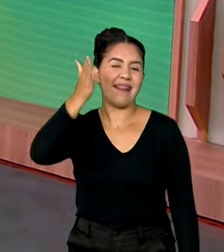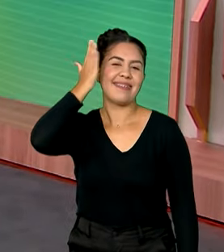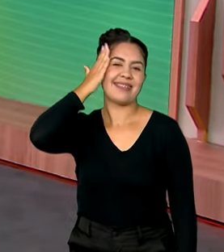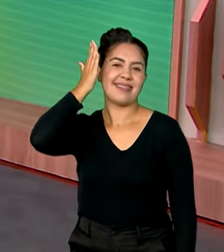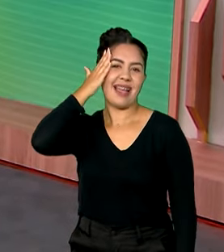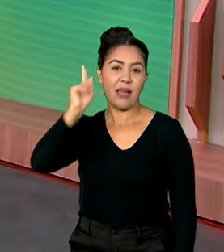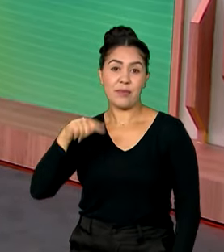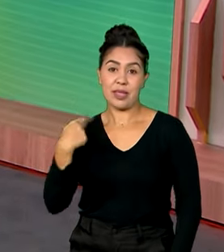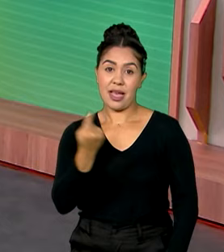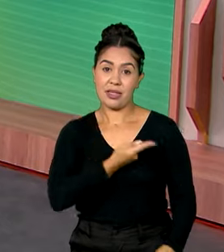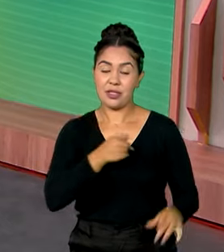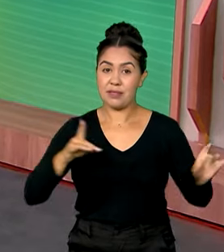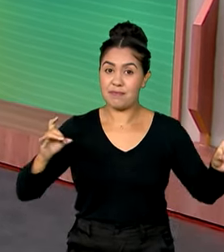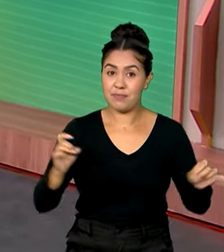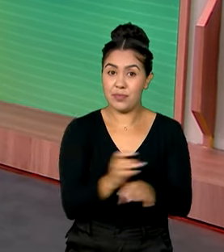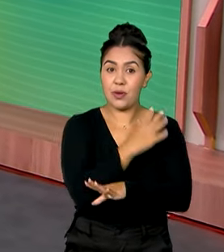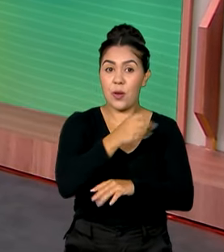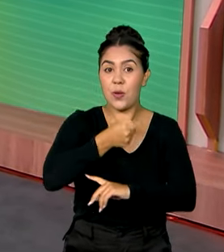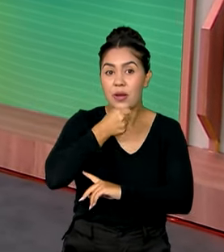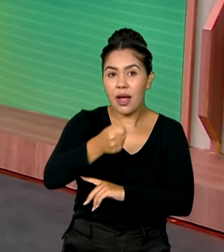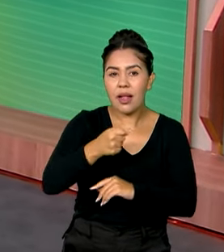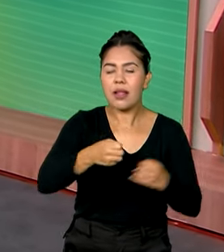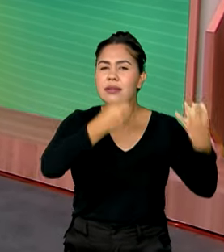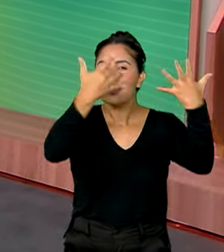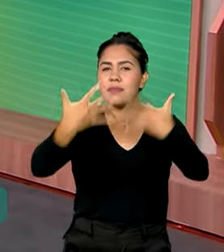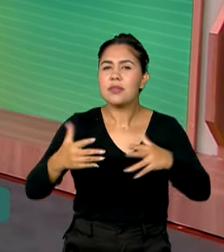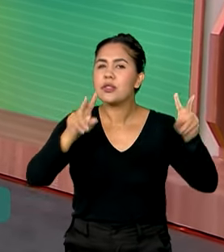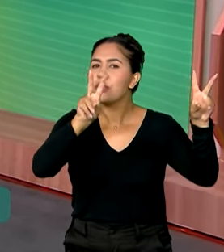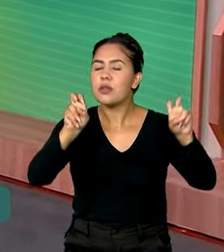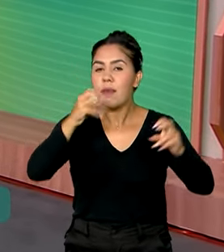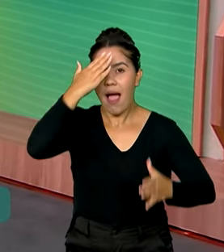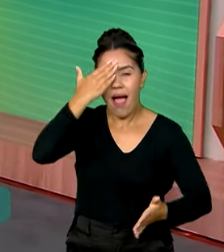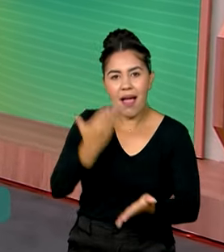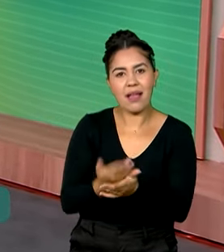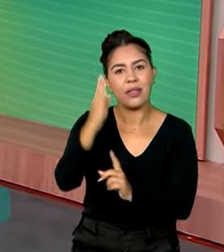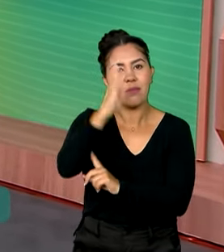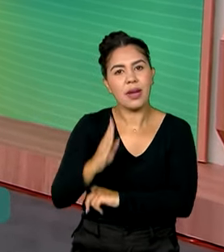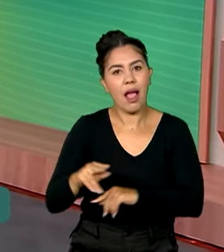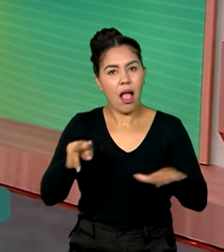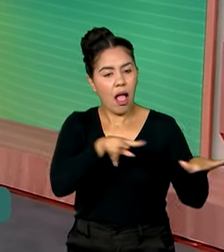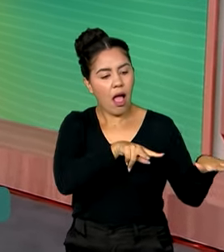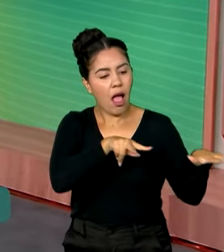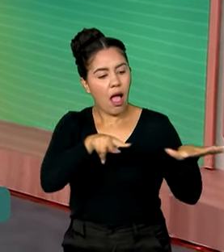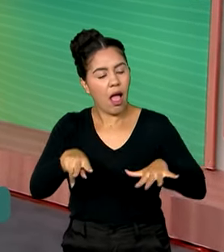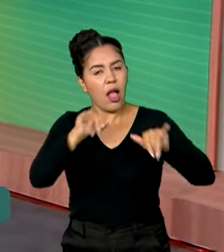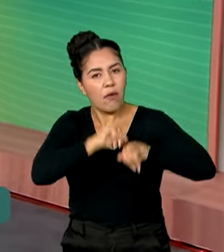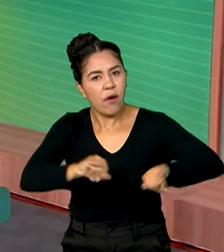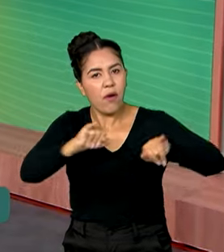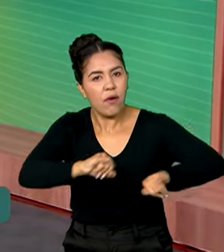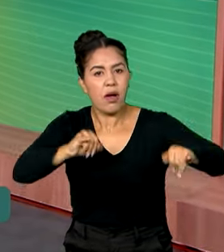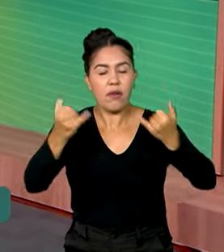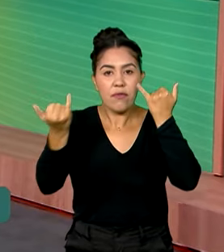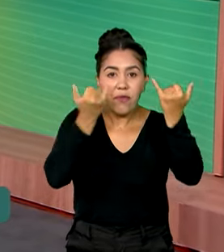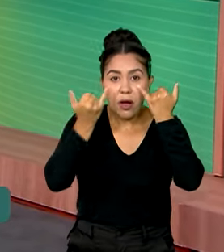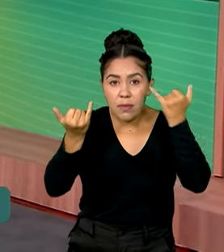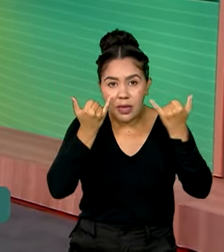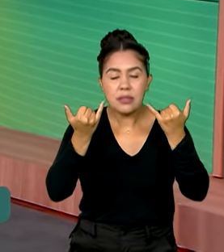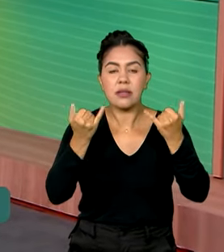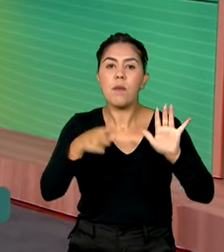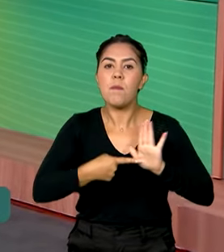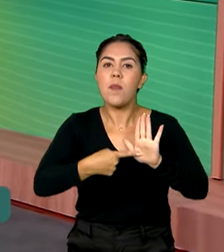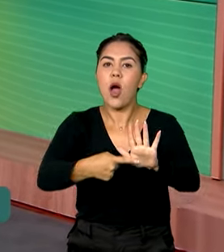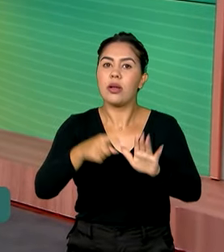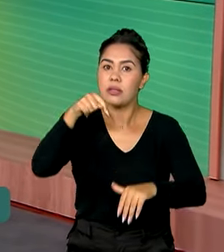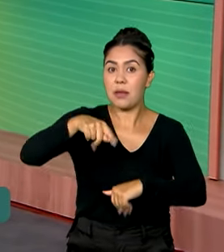gente fechar o nosso jornal com o quadro Fé no Brasil, quando a gente lembra as notícias divulgadas ao longo da semana e que mostram como o país